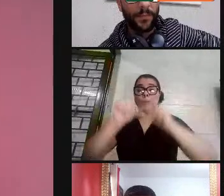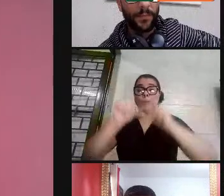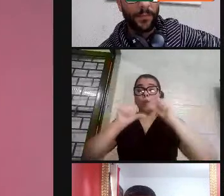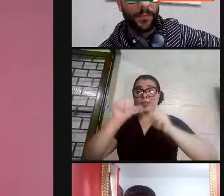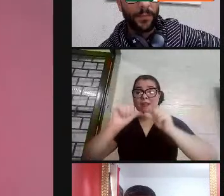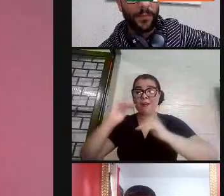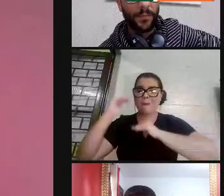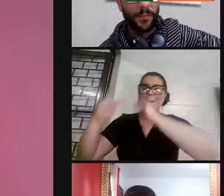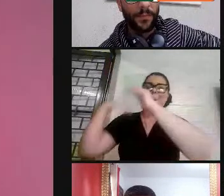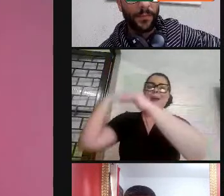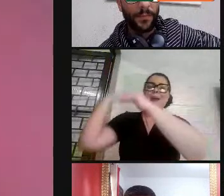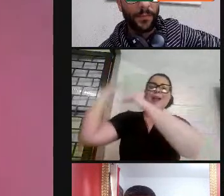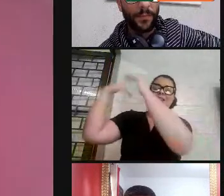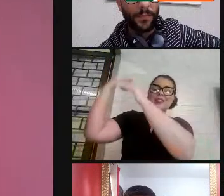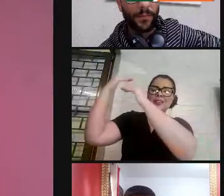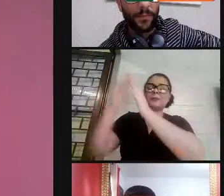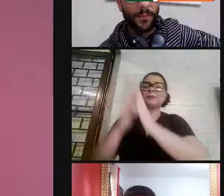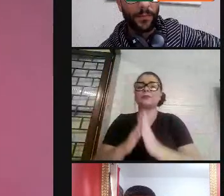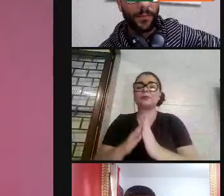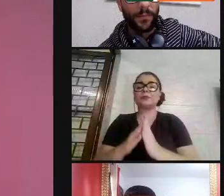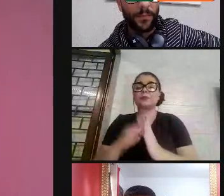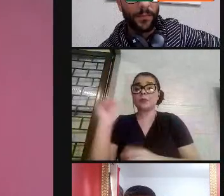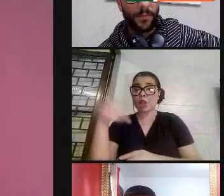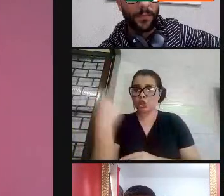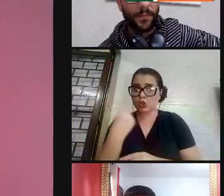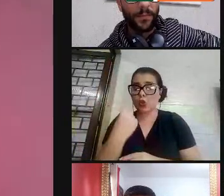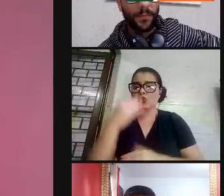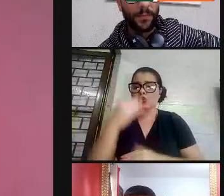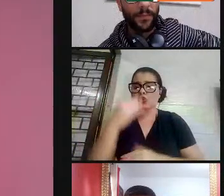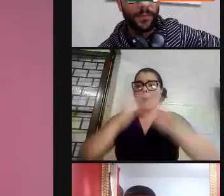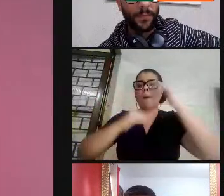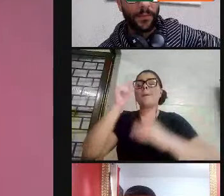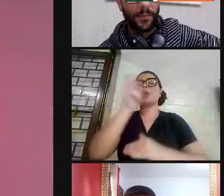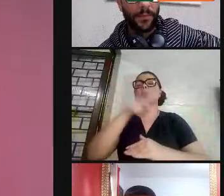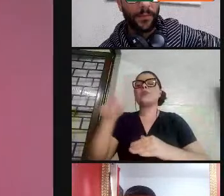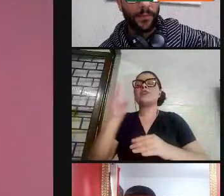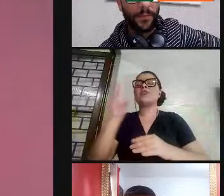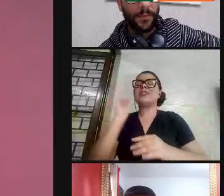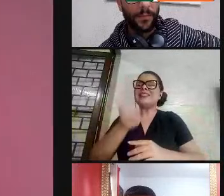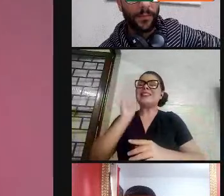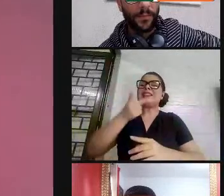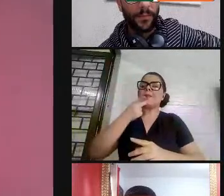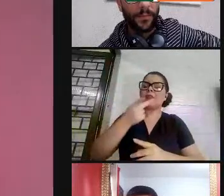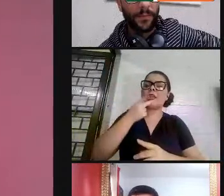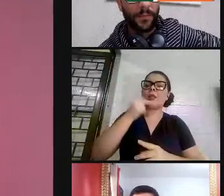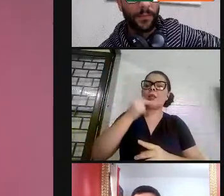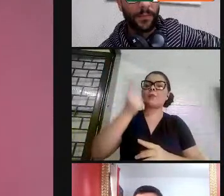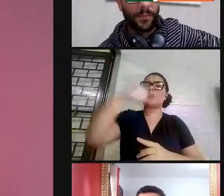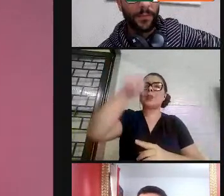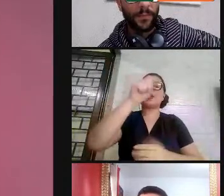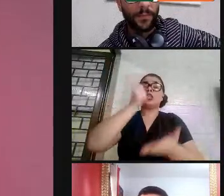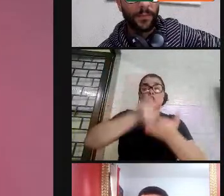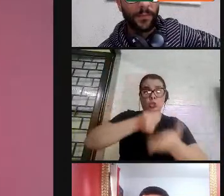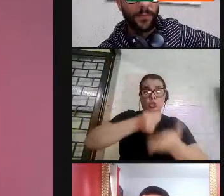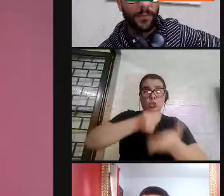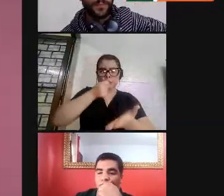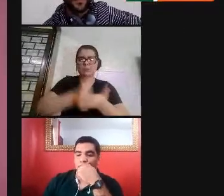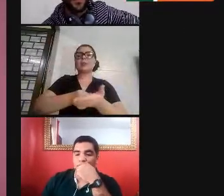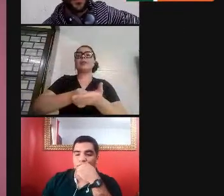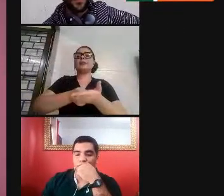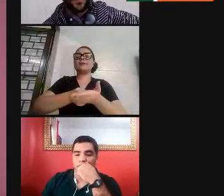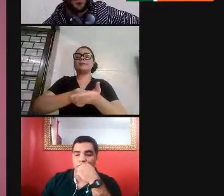nós, quanto professores, sempre falamos para eles de disciplina, estudar com